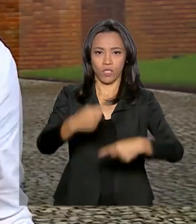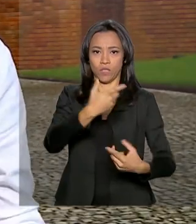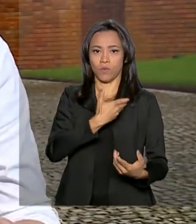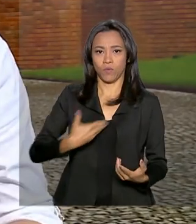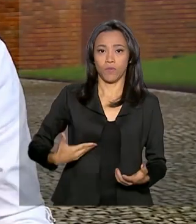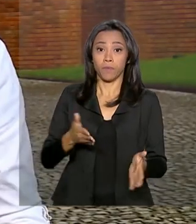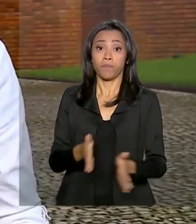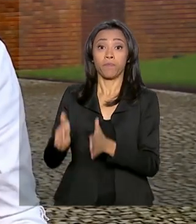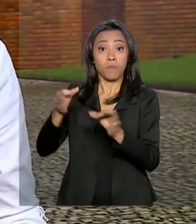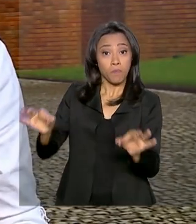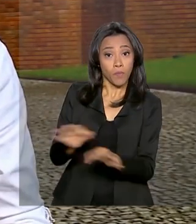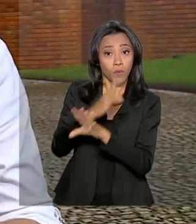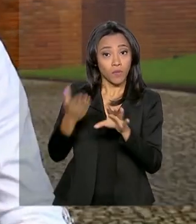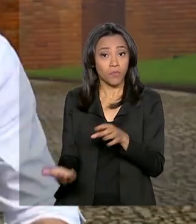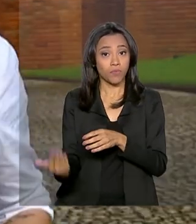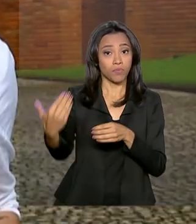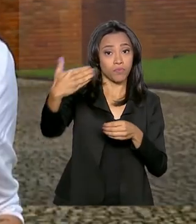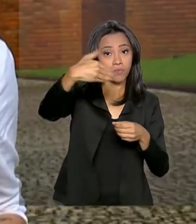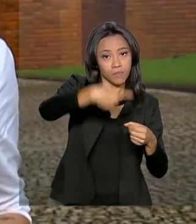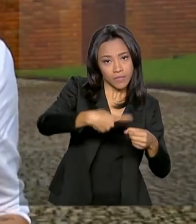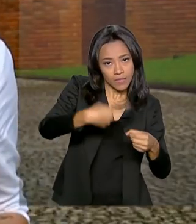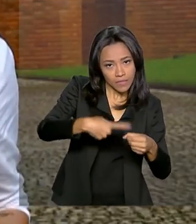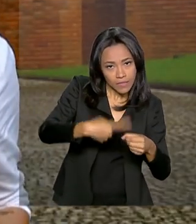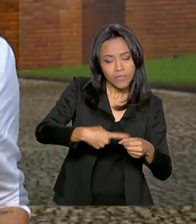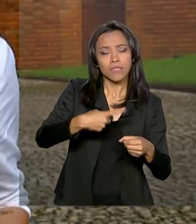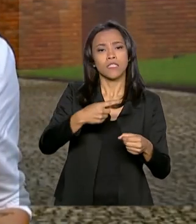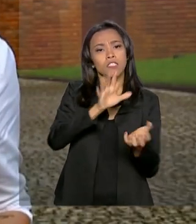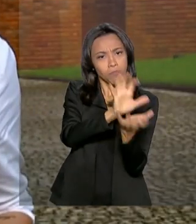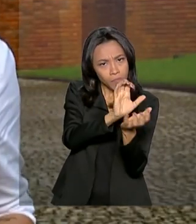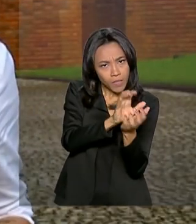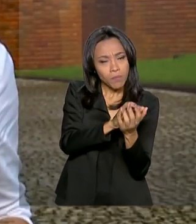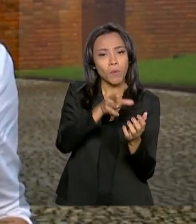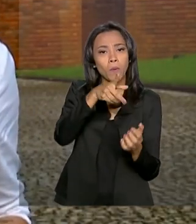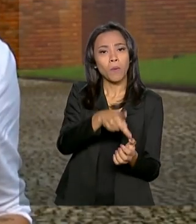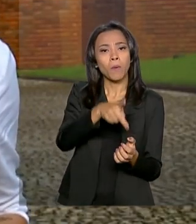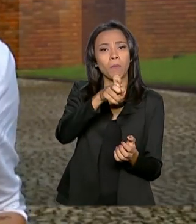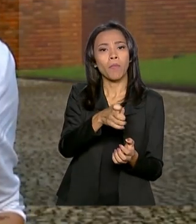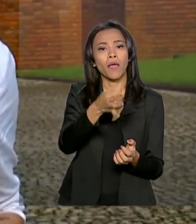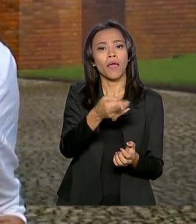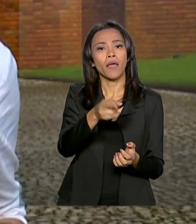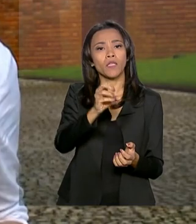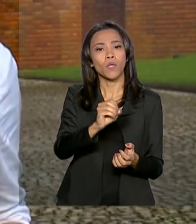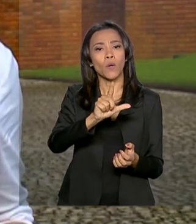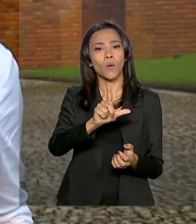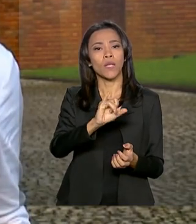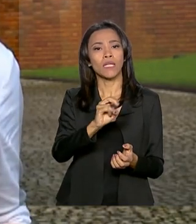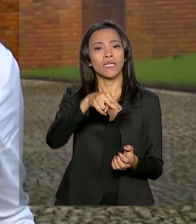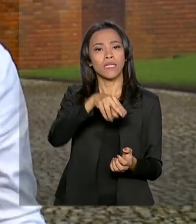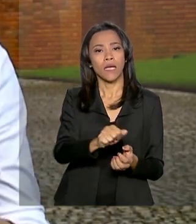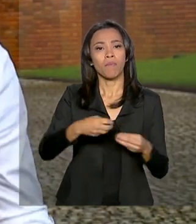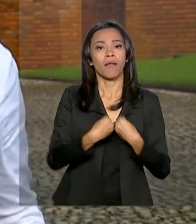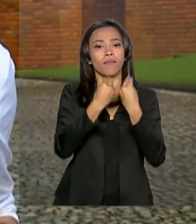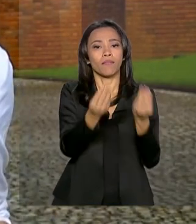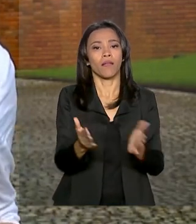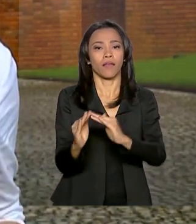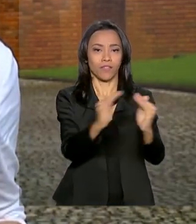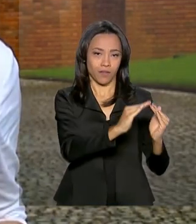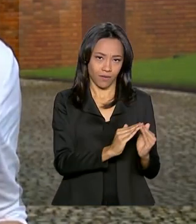segue para Petrolina, no interior de Pernambuco, onde fará a entrega de moradias do programa Minha Casa Minha Vida. Voltamos ao estúdio.